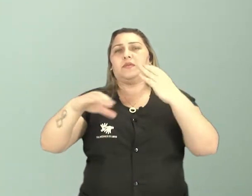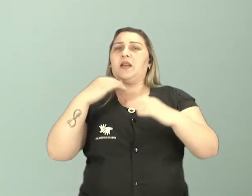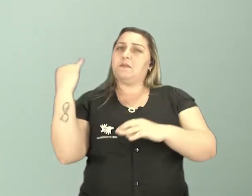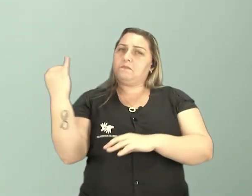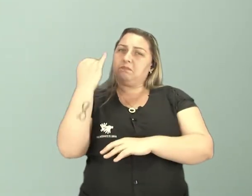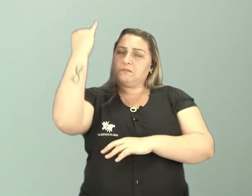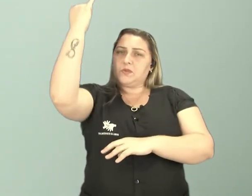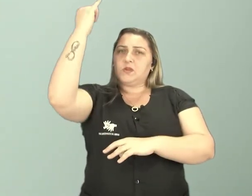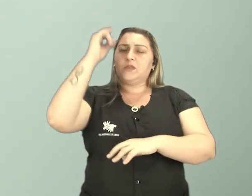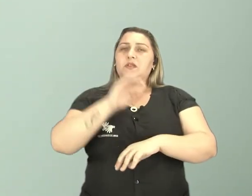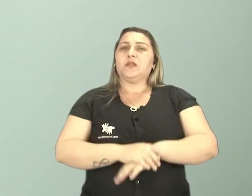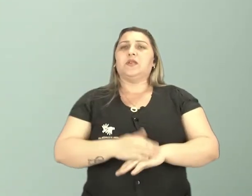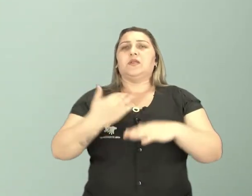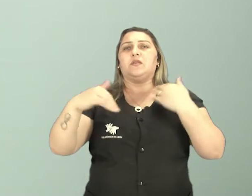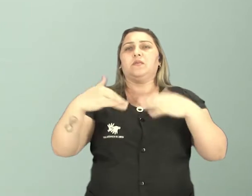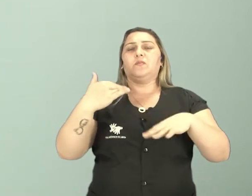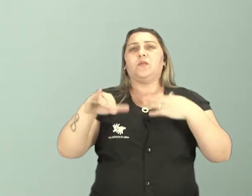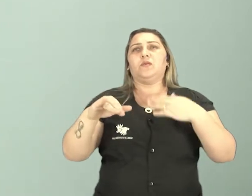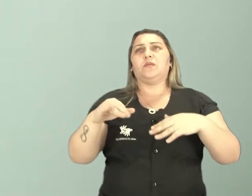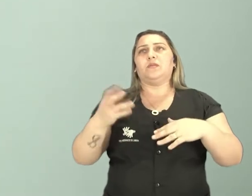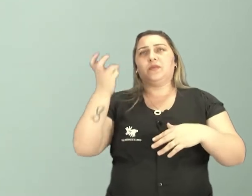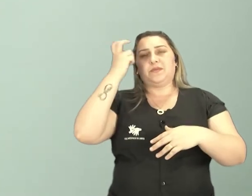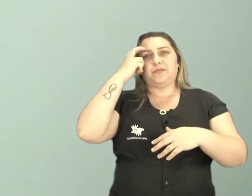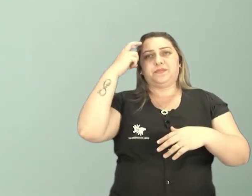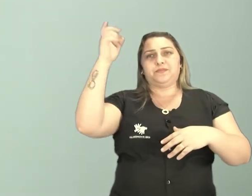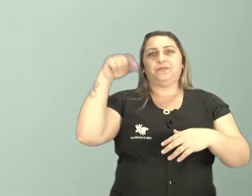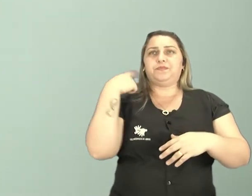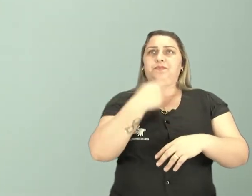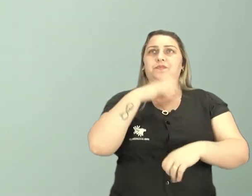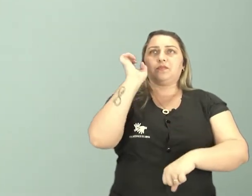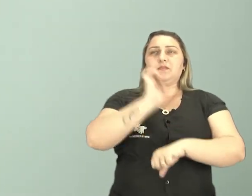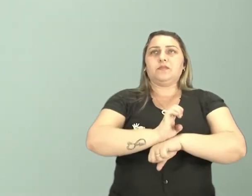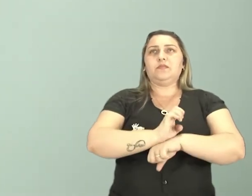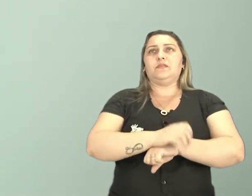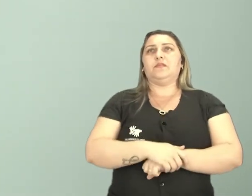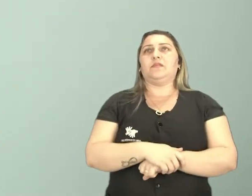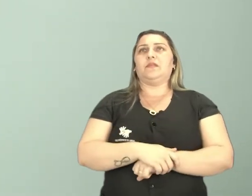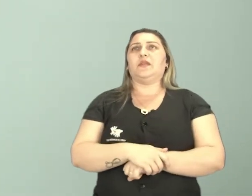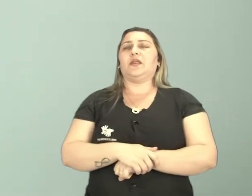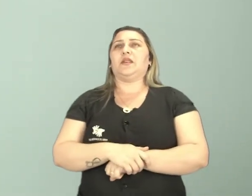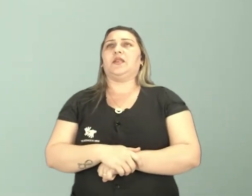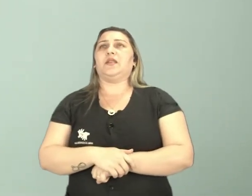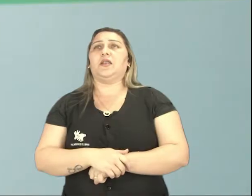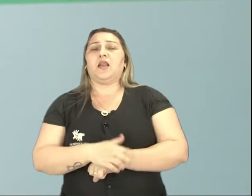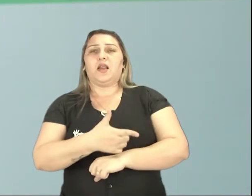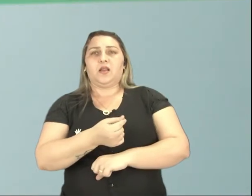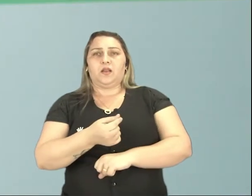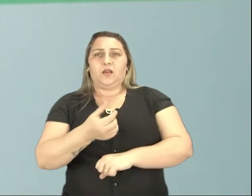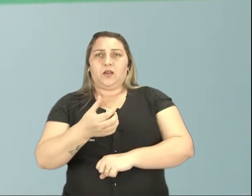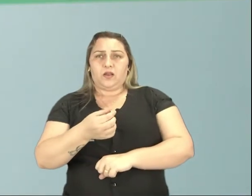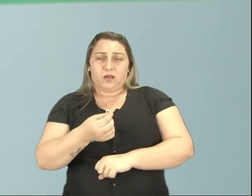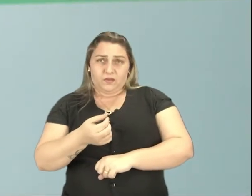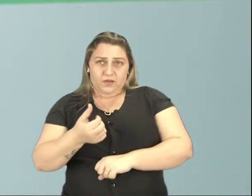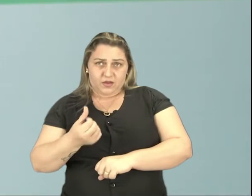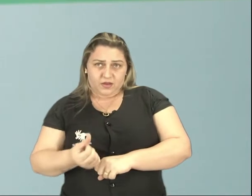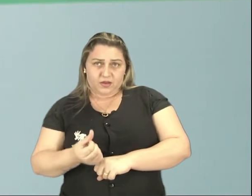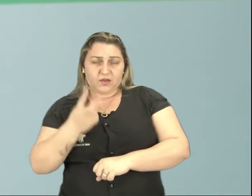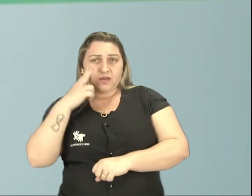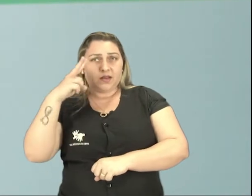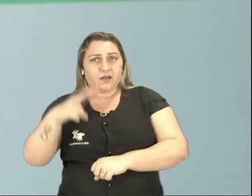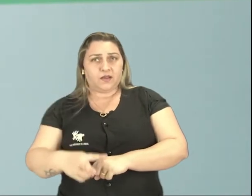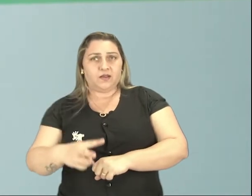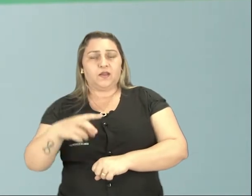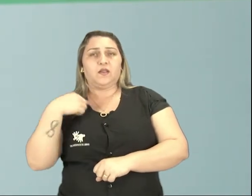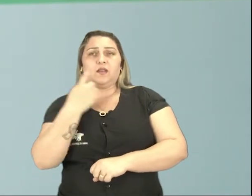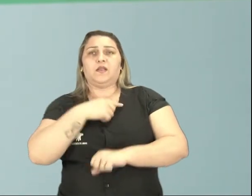vão fazer alguma apresentação musical. E é super importante no movimento cultural, na cena cultural do nosso estado. Que desde